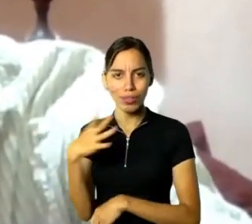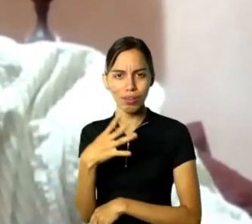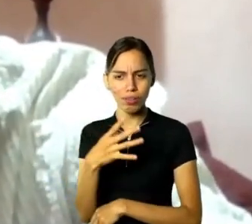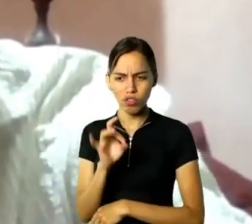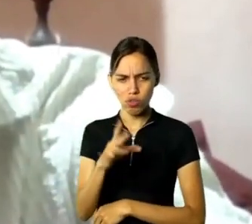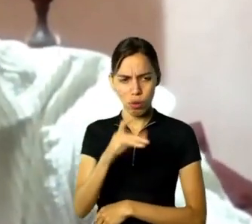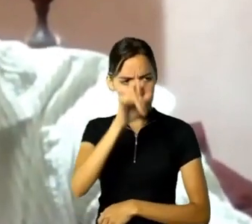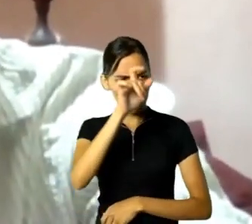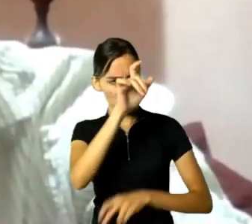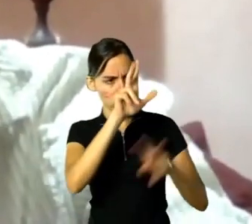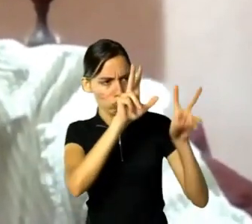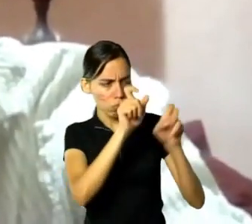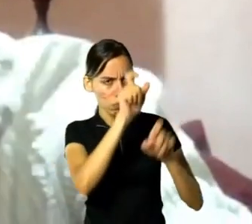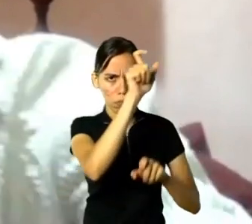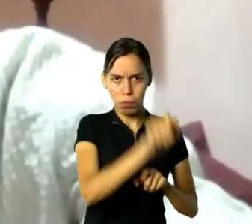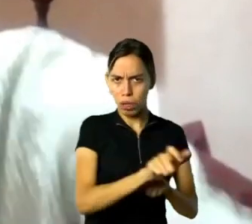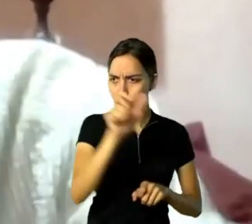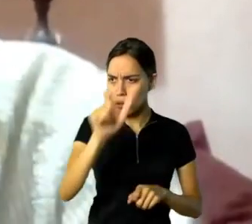mas também ao cenário,